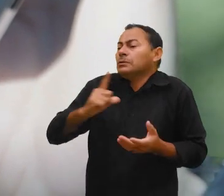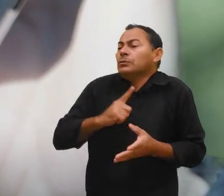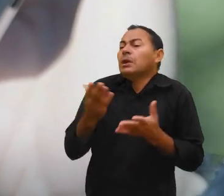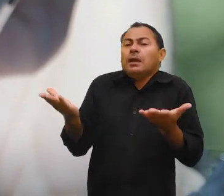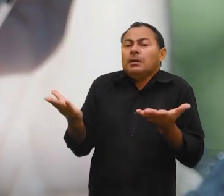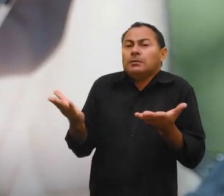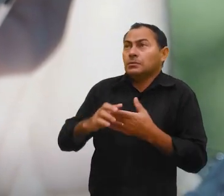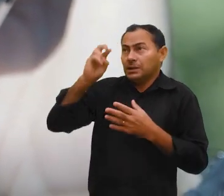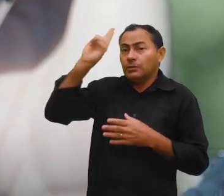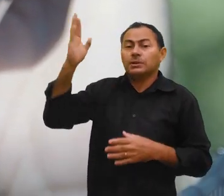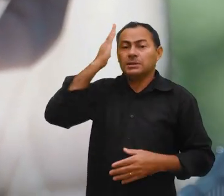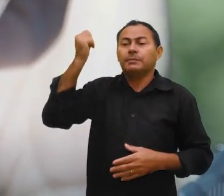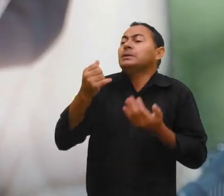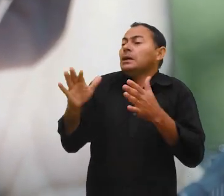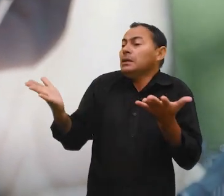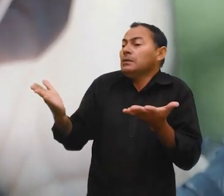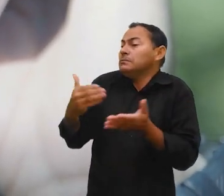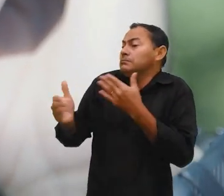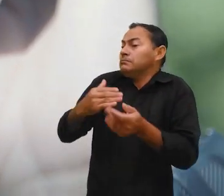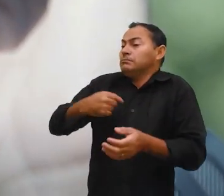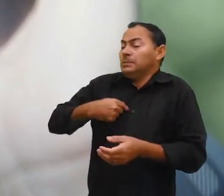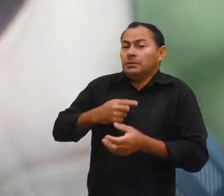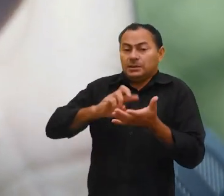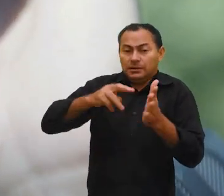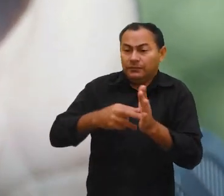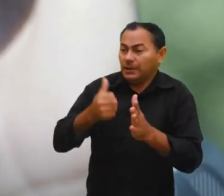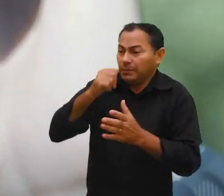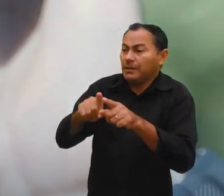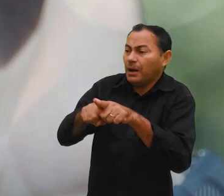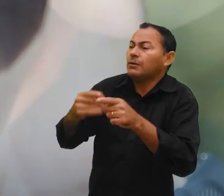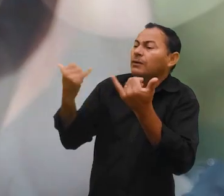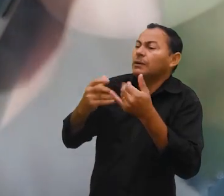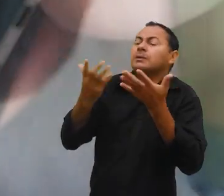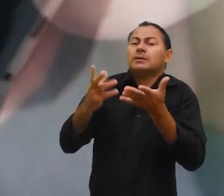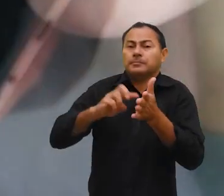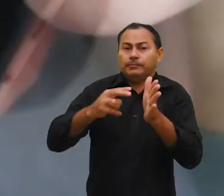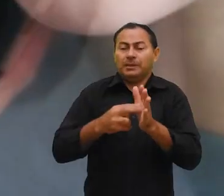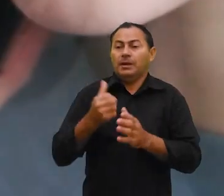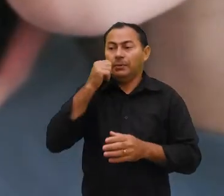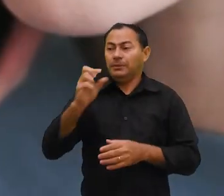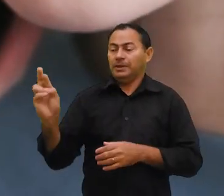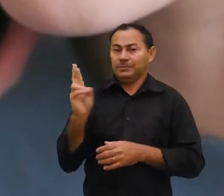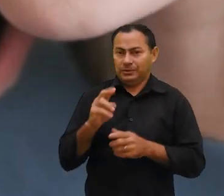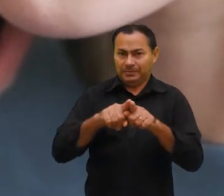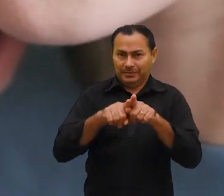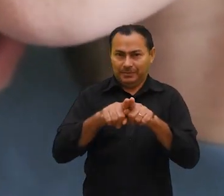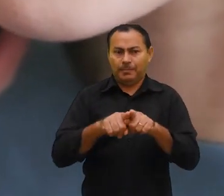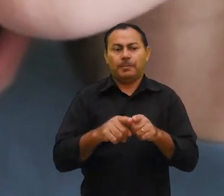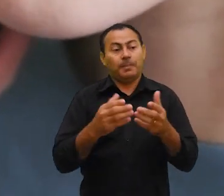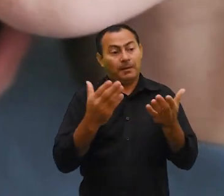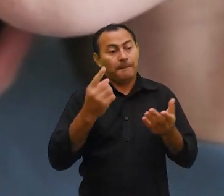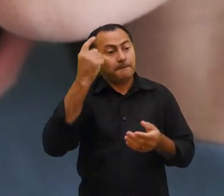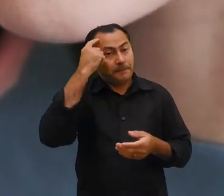eu ganho com isso? O Senhor sabe. E daí? O que isso quer dizer, minha irmã? Ela me respondeu...